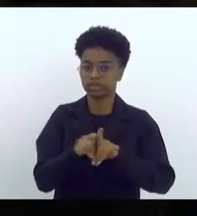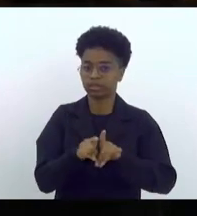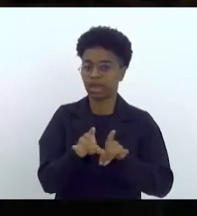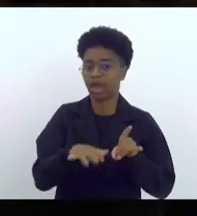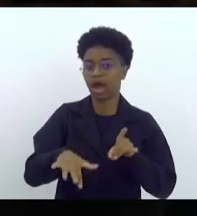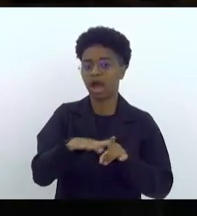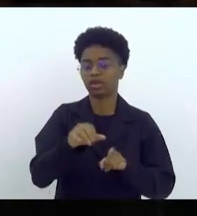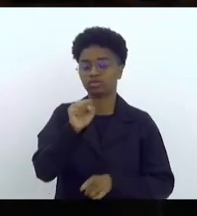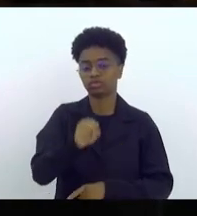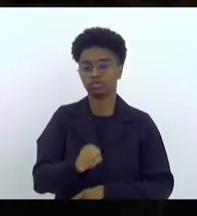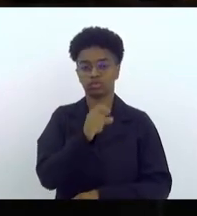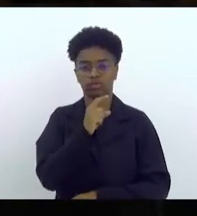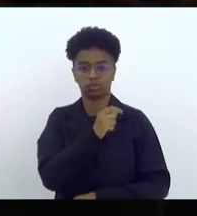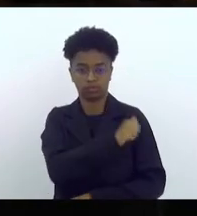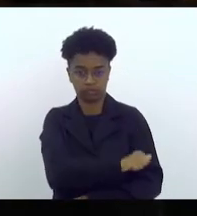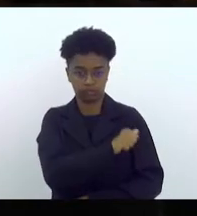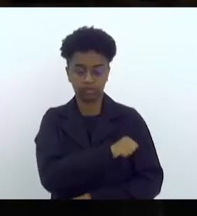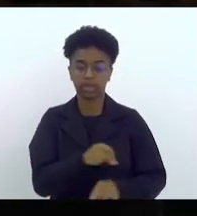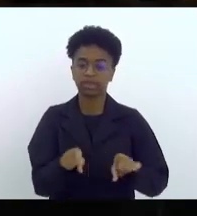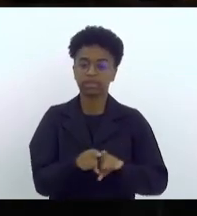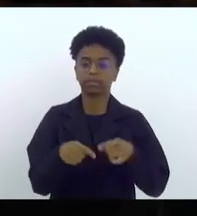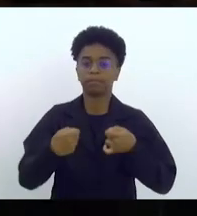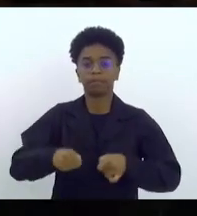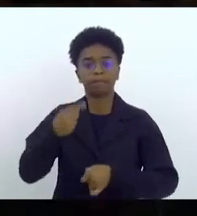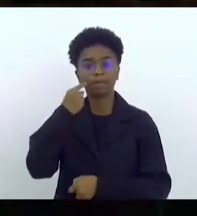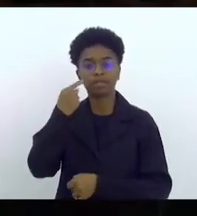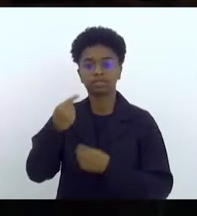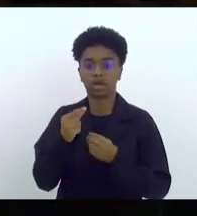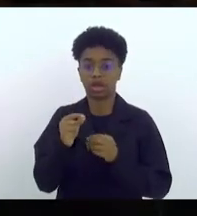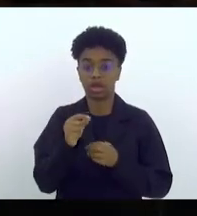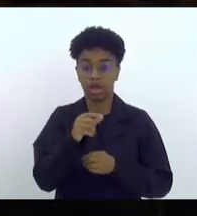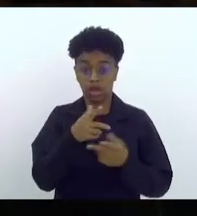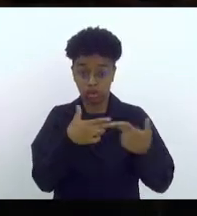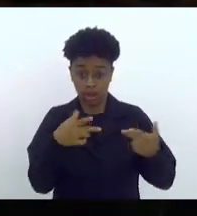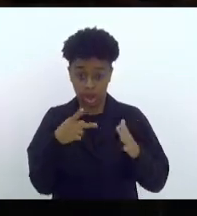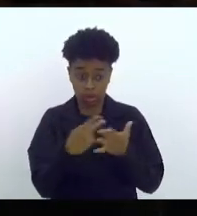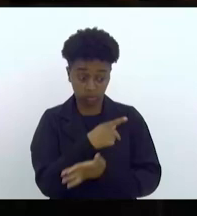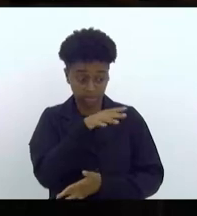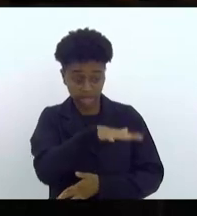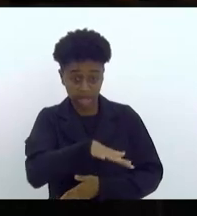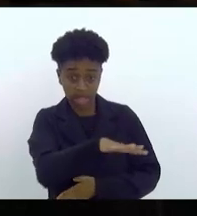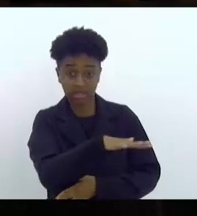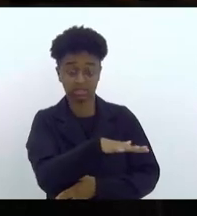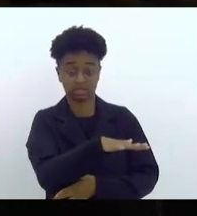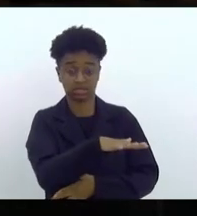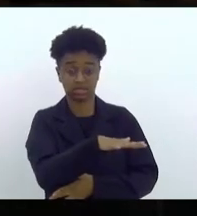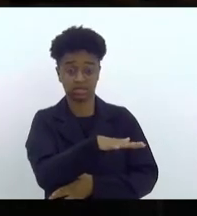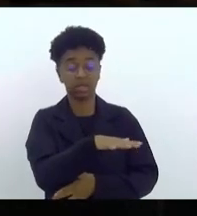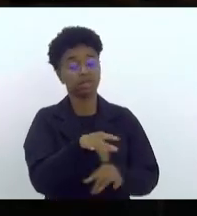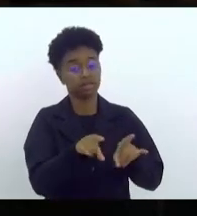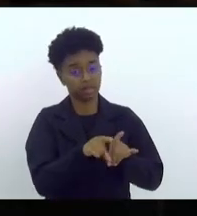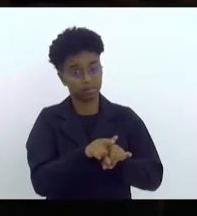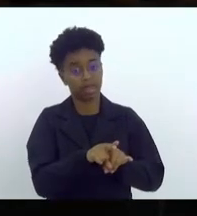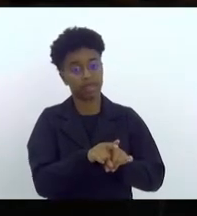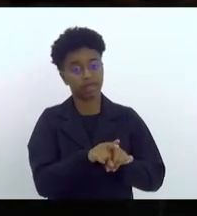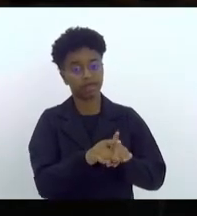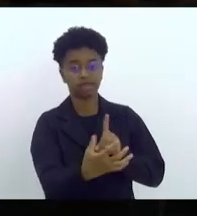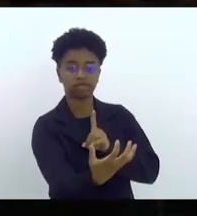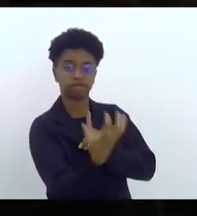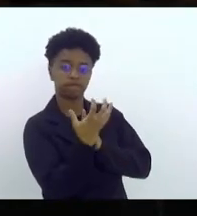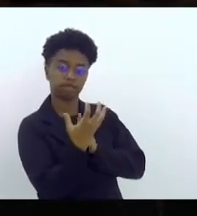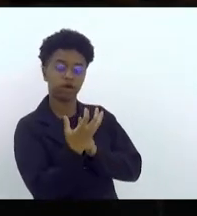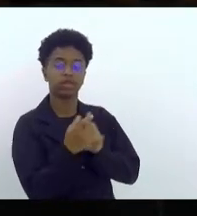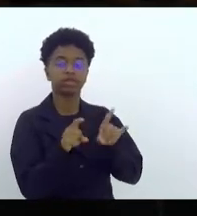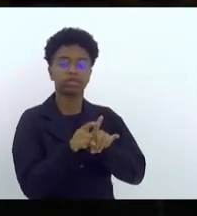região do Sul Fluminense e é preciso pensar que o que acontece no Sul Fluminense e no Médio Paraíba também faz parte da